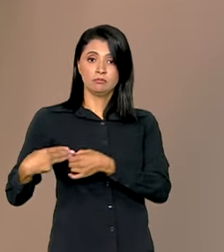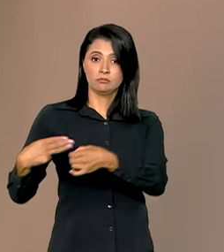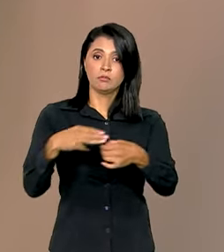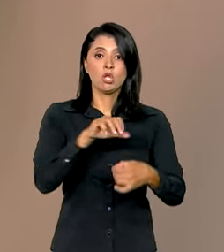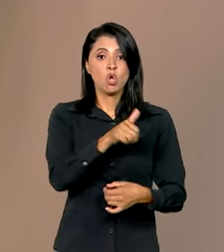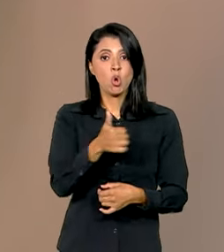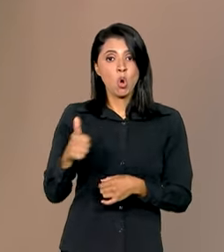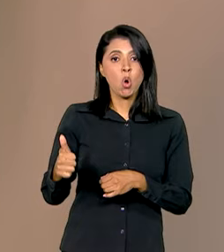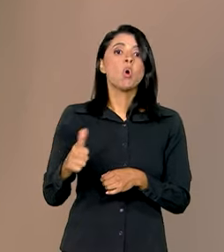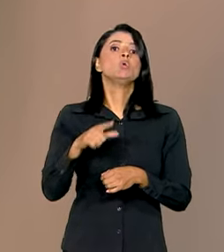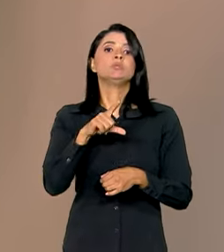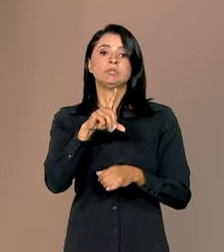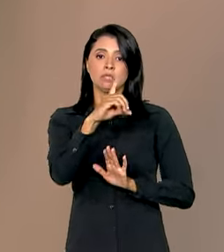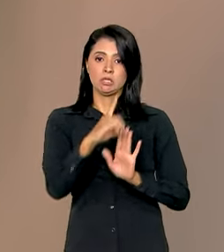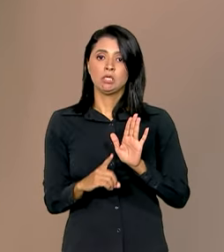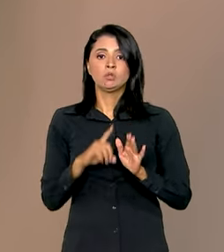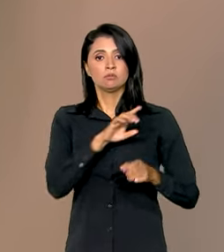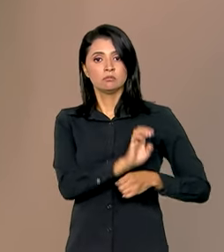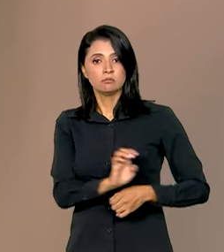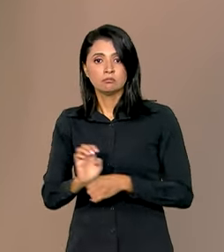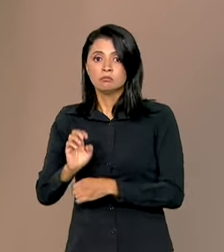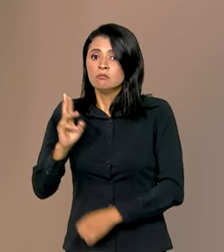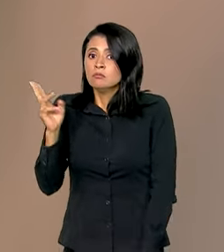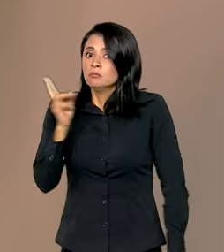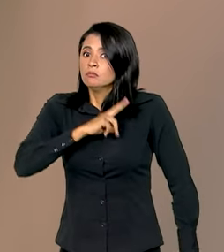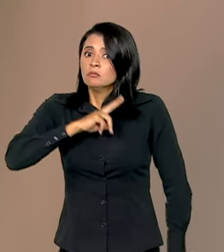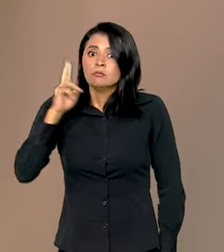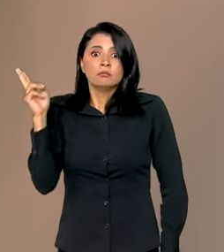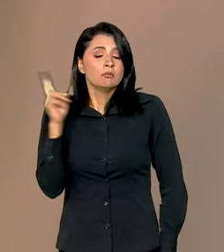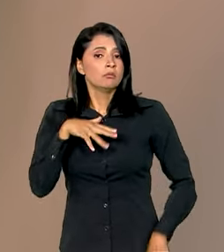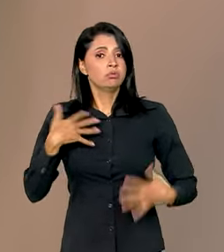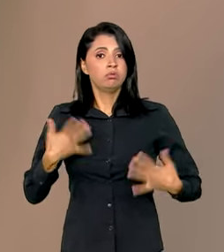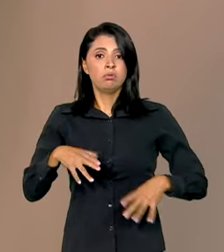11 decretos estaduais de emergência por causa da doença. lá.